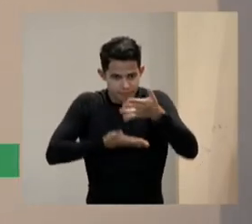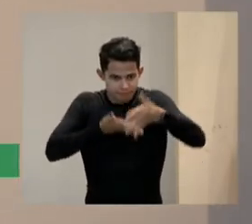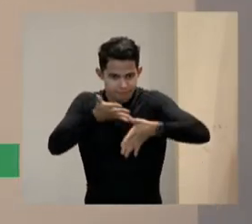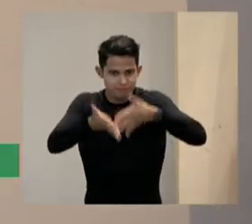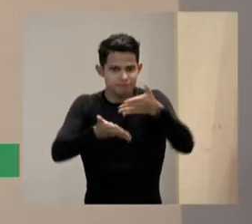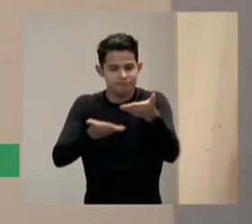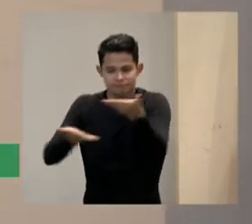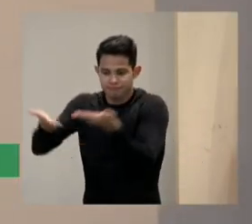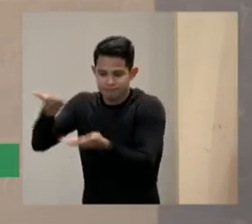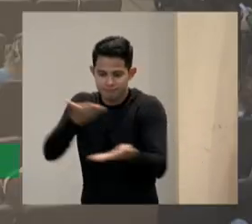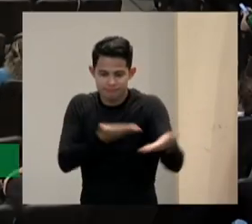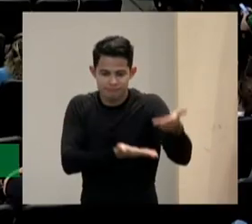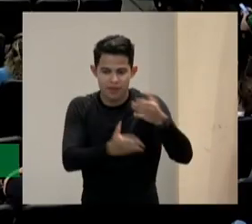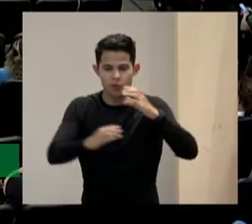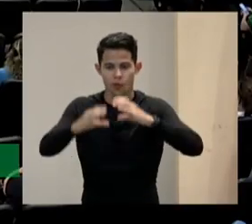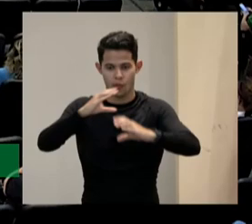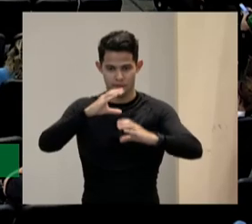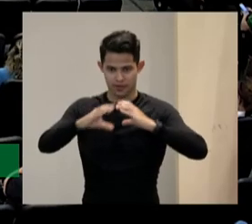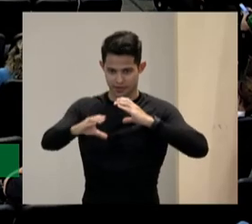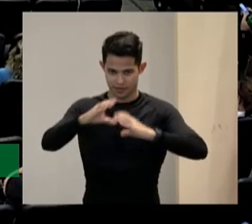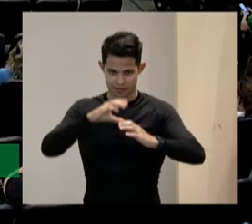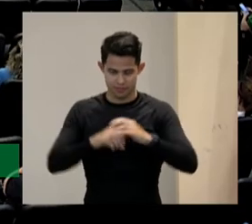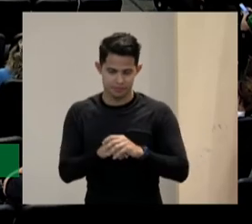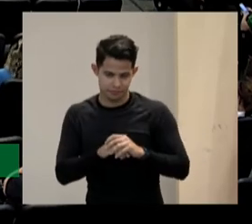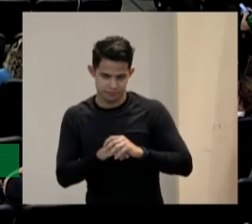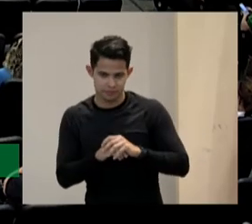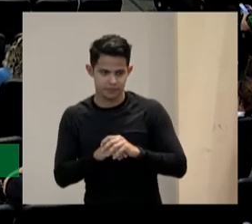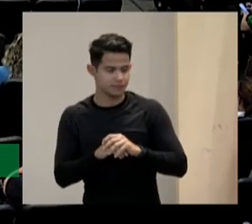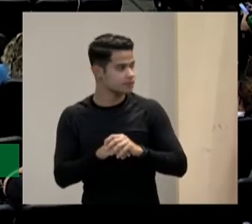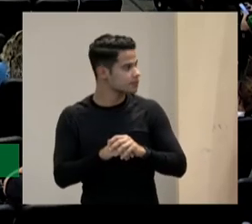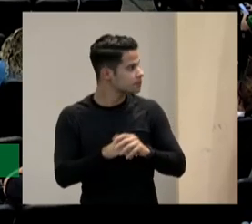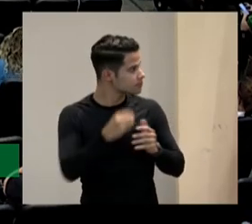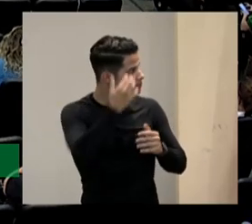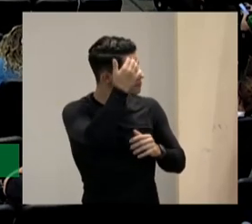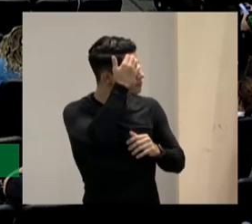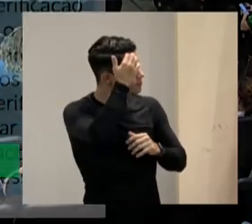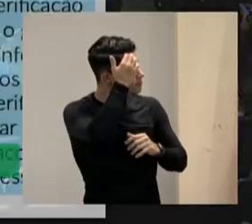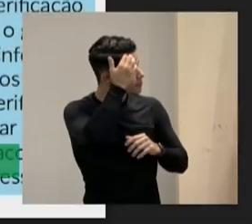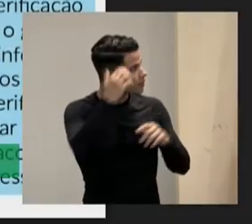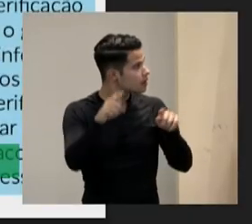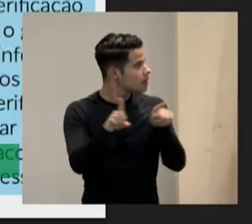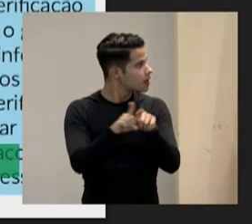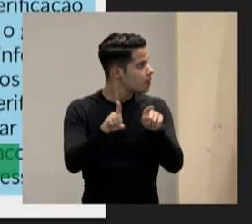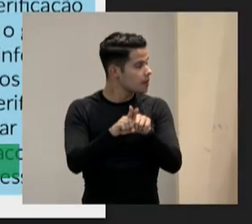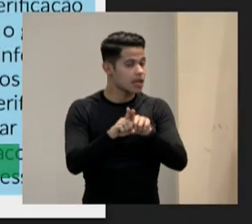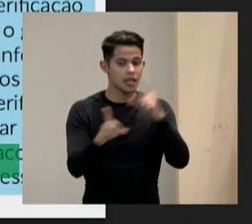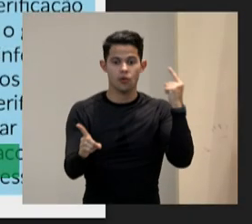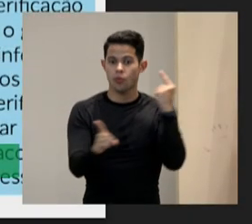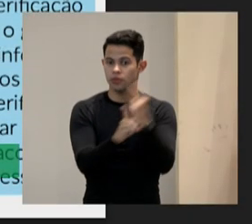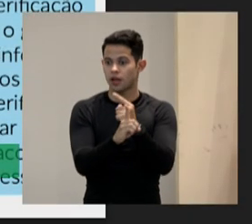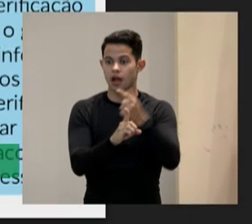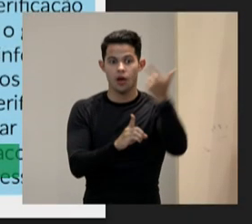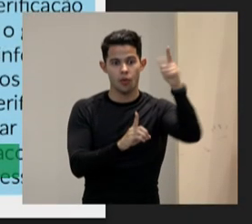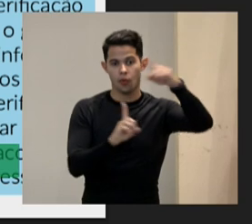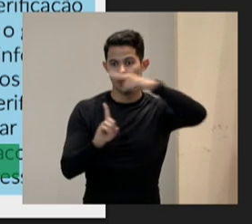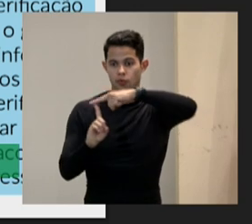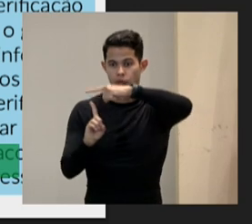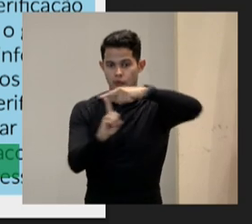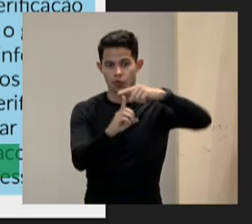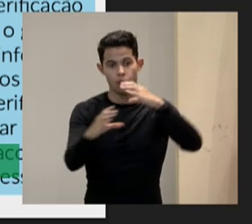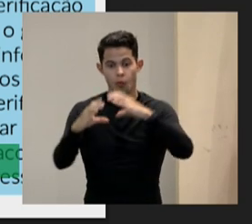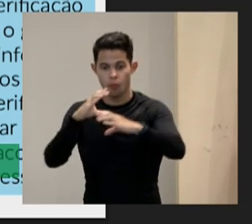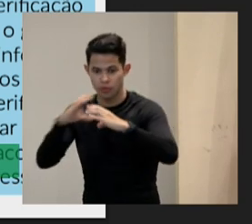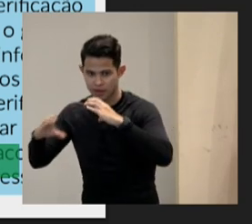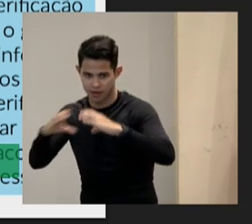por exemplo usar outros médios de comunicação que não sejam simplesmente a parte